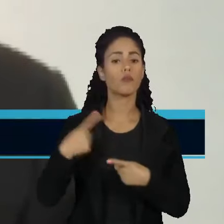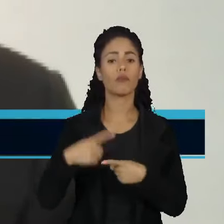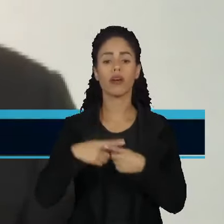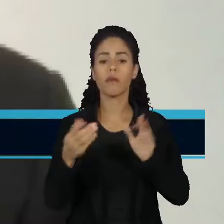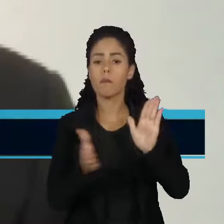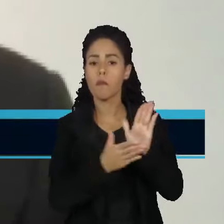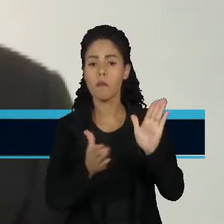discutidas.